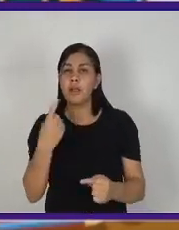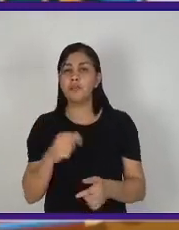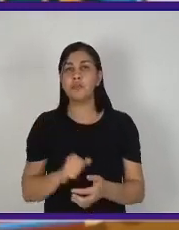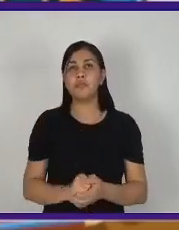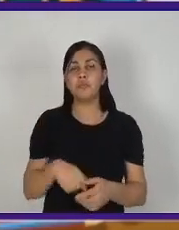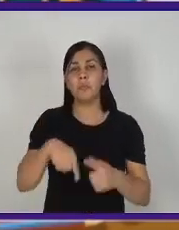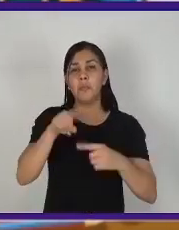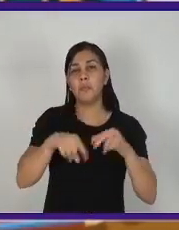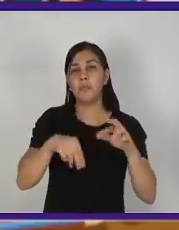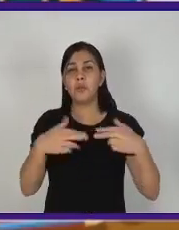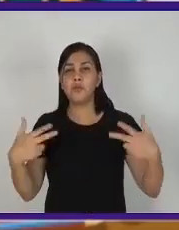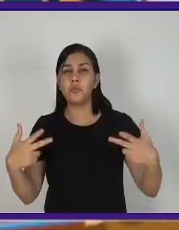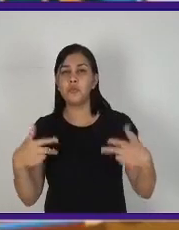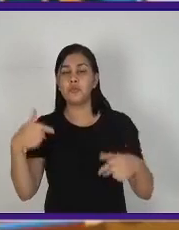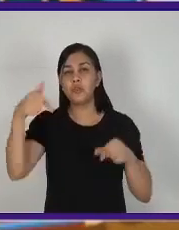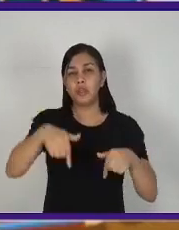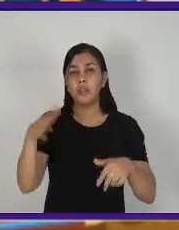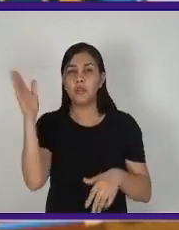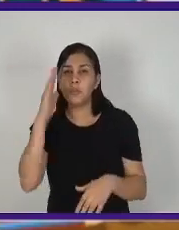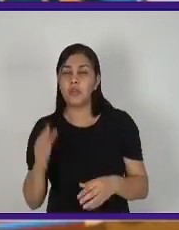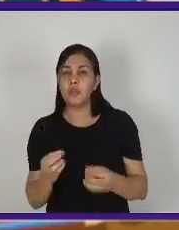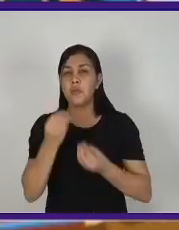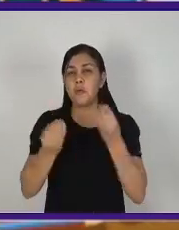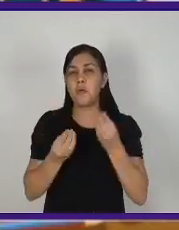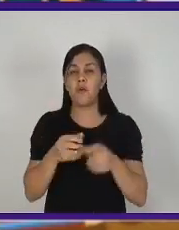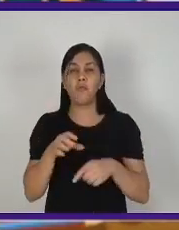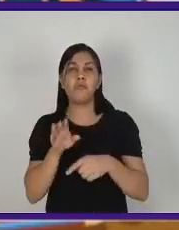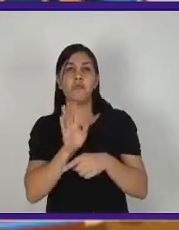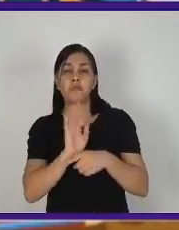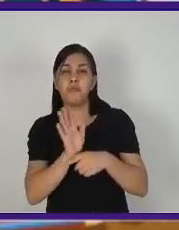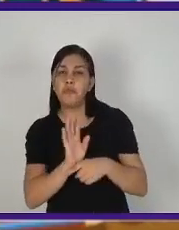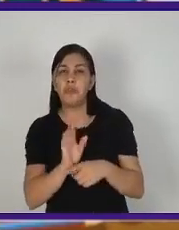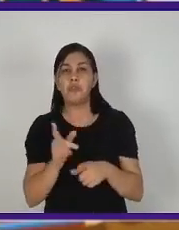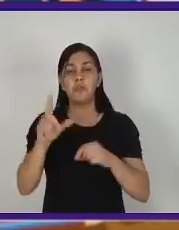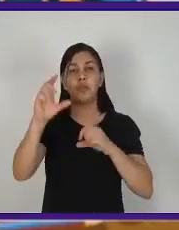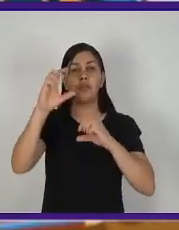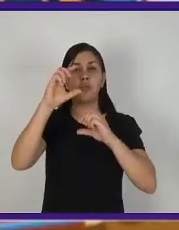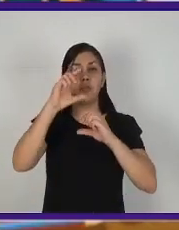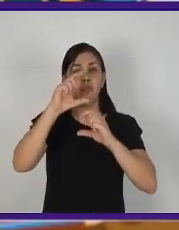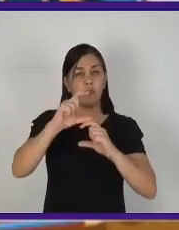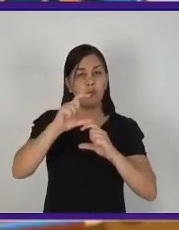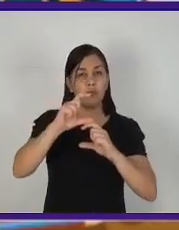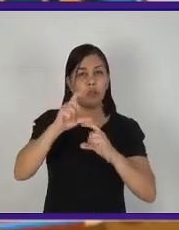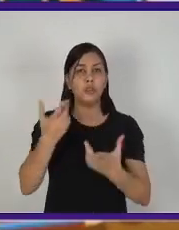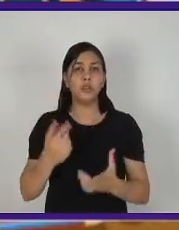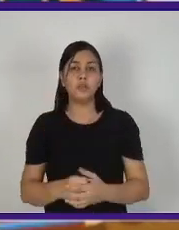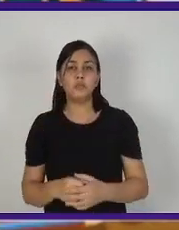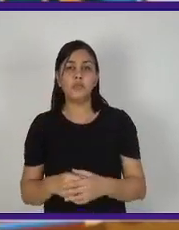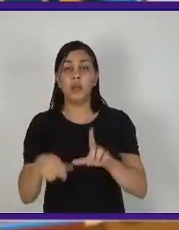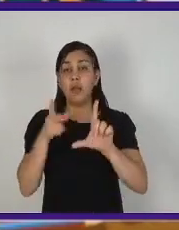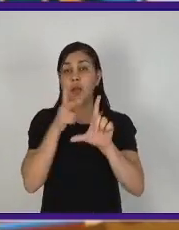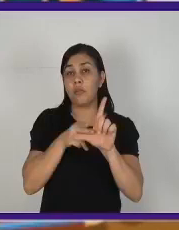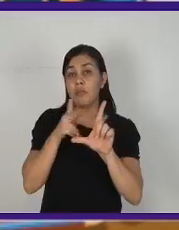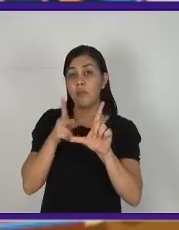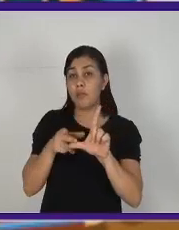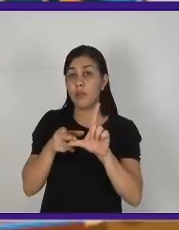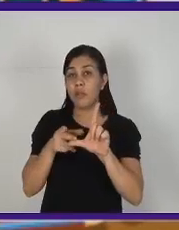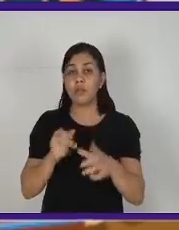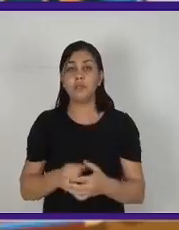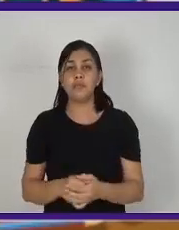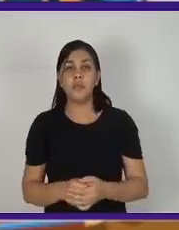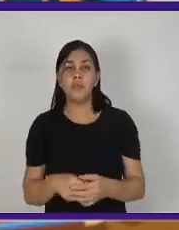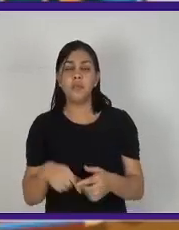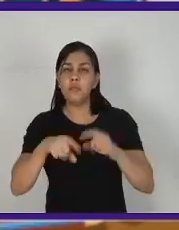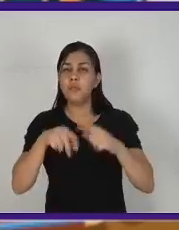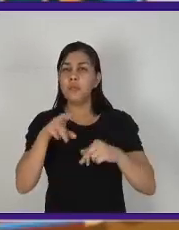Vamos dizer assim, filmes, séries, histórias em quadrinhos. Você consome mais produtos voltados